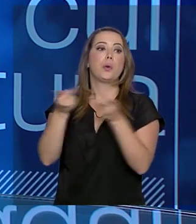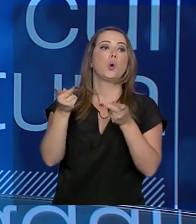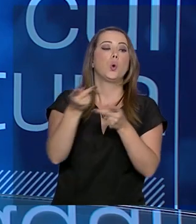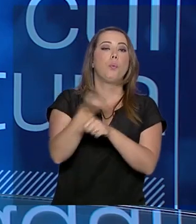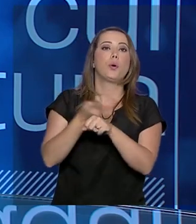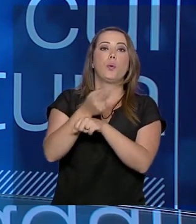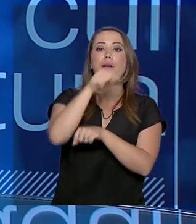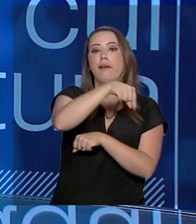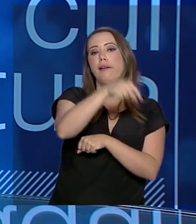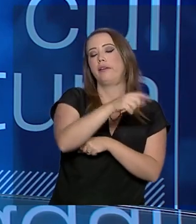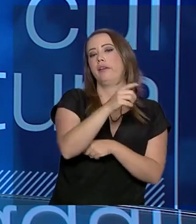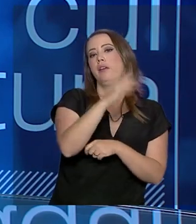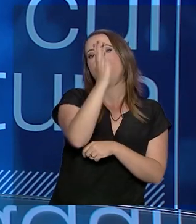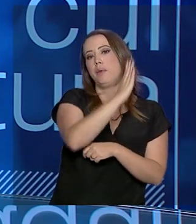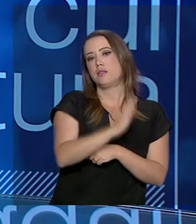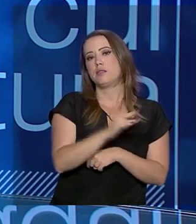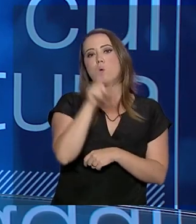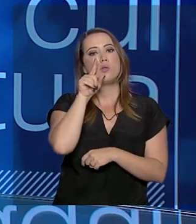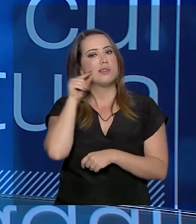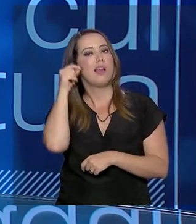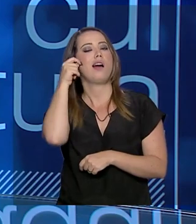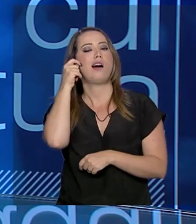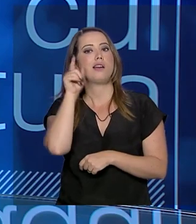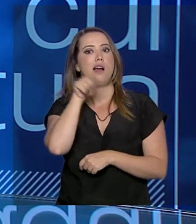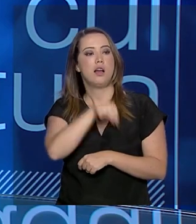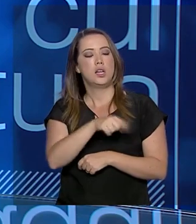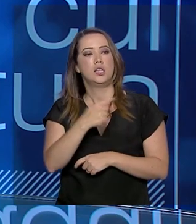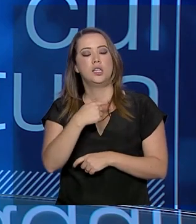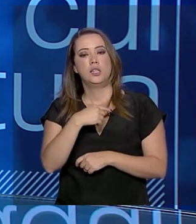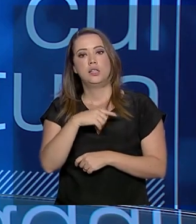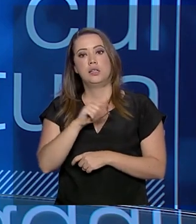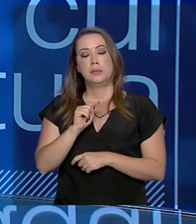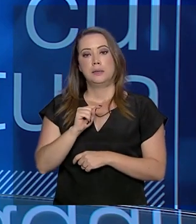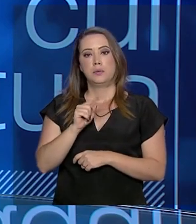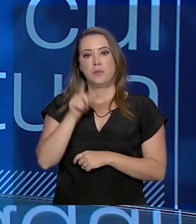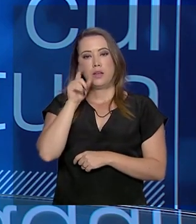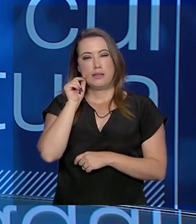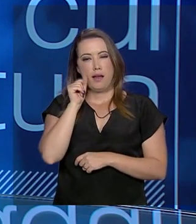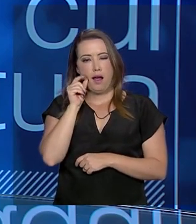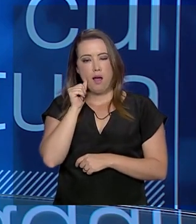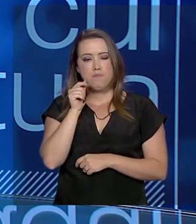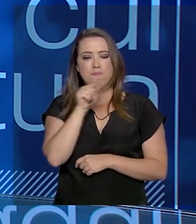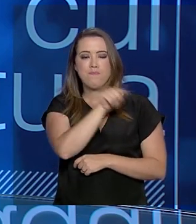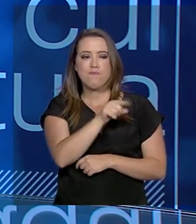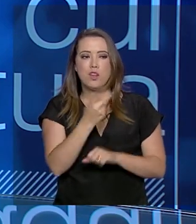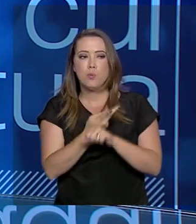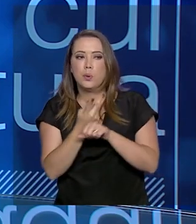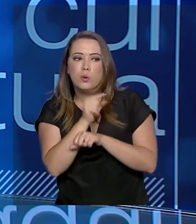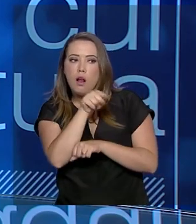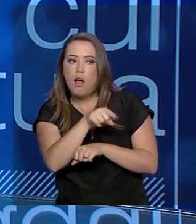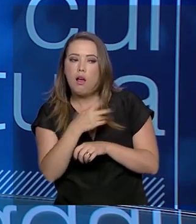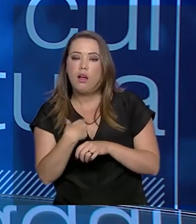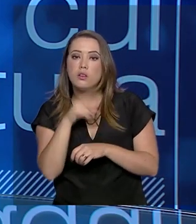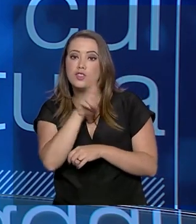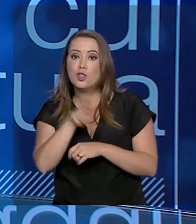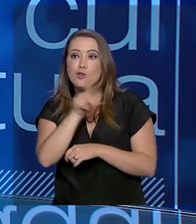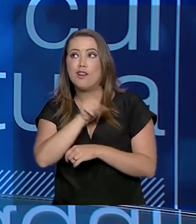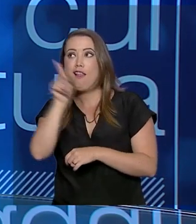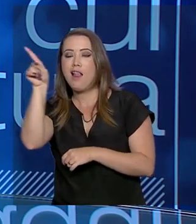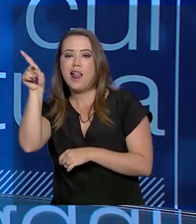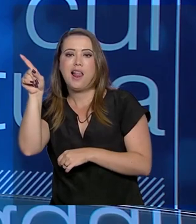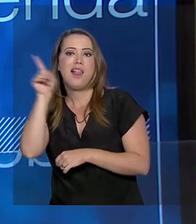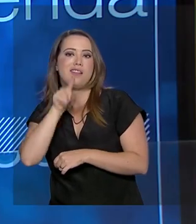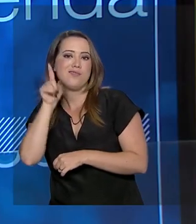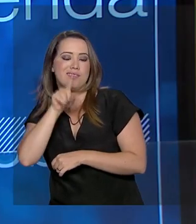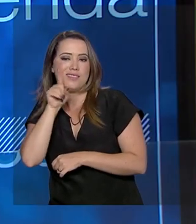onde o doutor Edmar iniciou essas pesquisas já há alguns anos e está sendo utilizado também para aqueles animais que sofreram